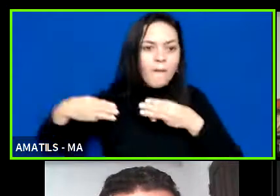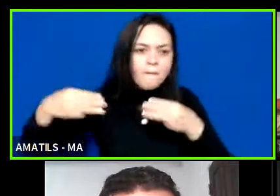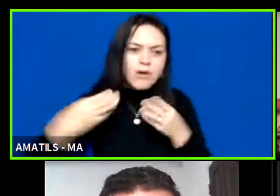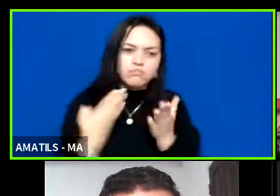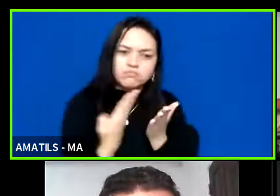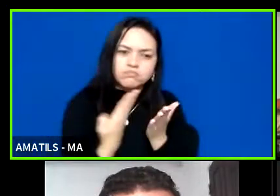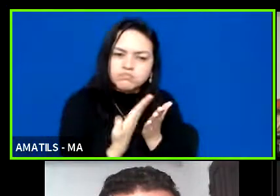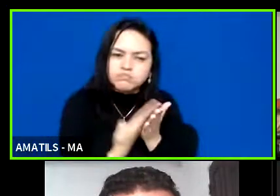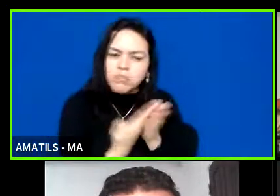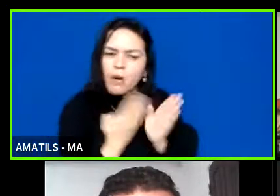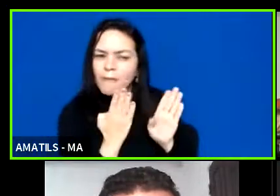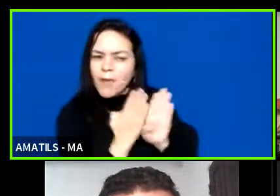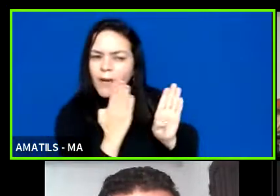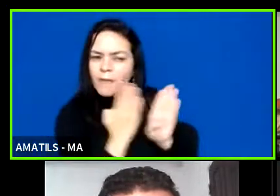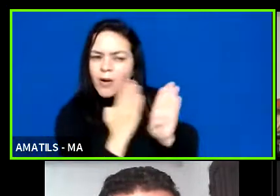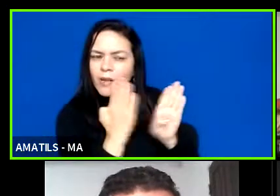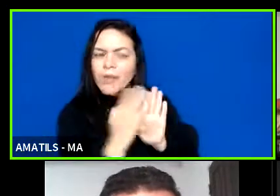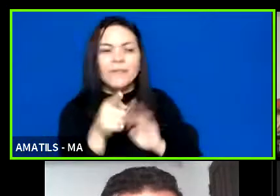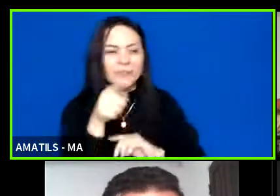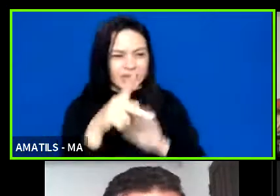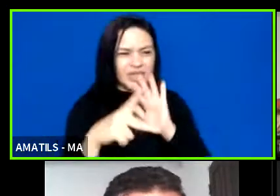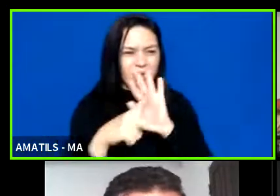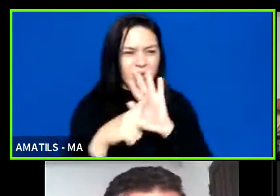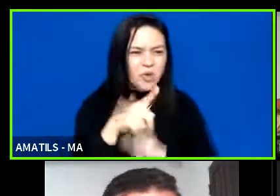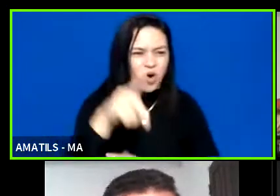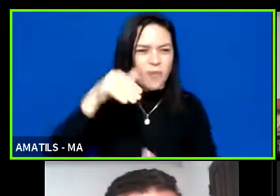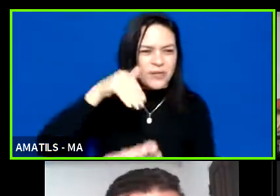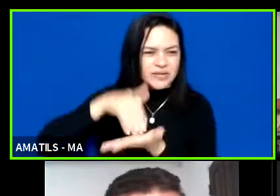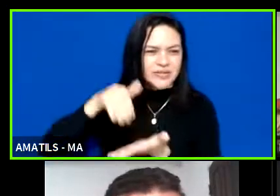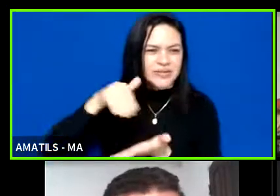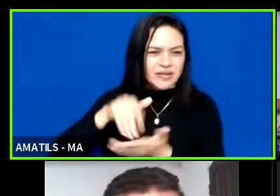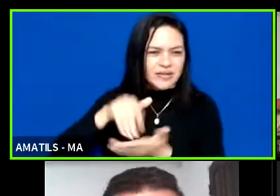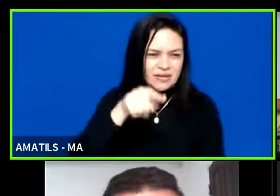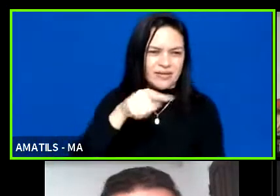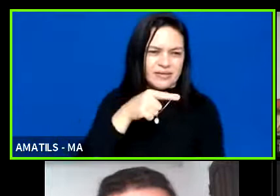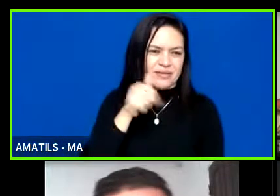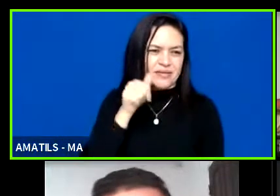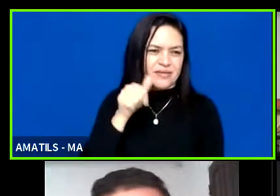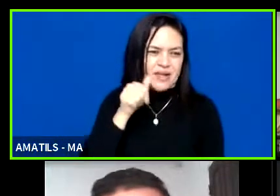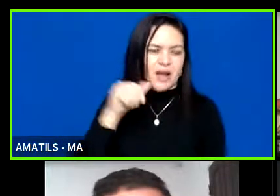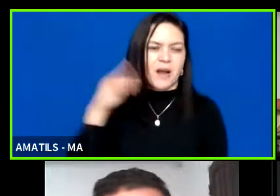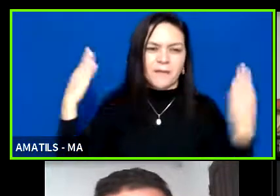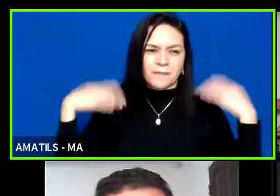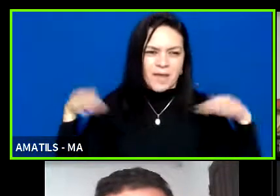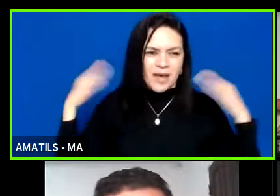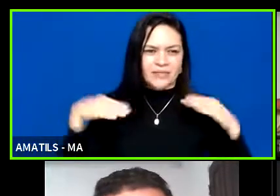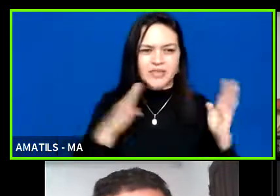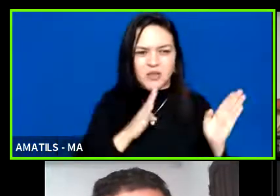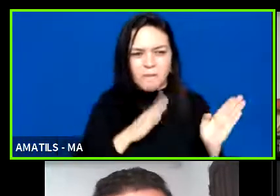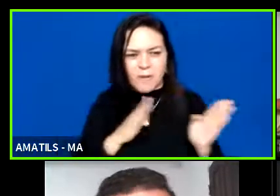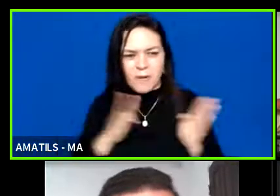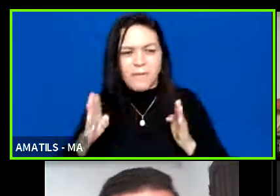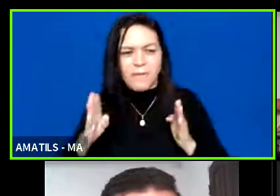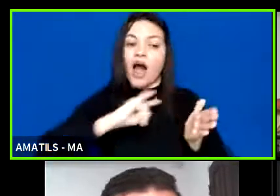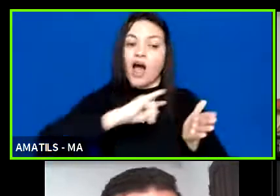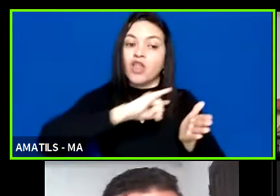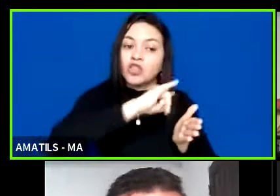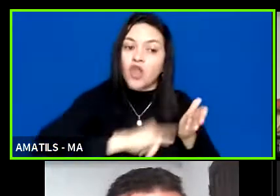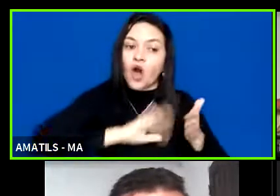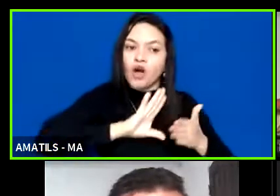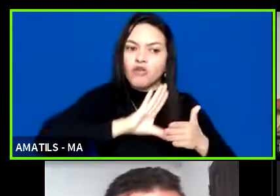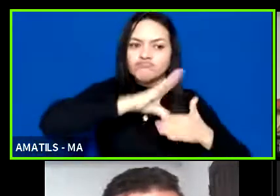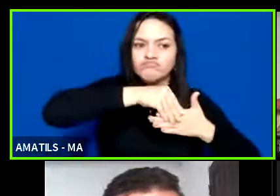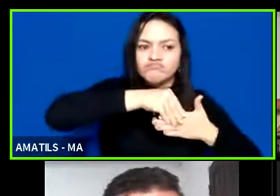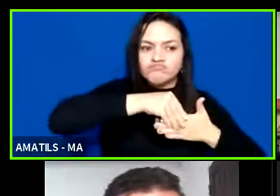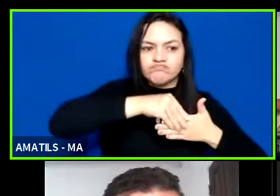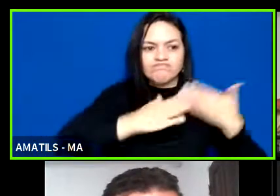como a própria secretária Beatriz informou, essencial de todo esse processo é a documentação da entidade. Então, não